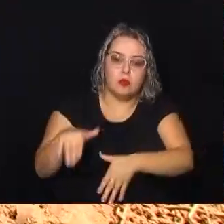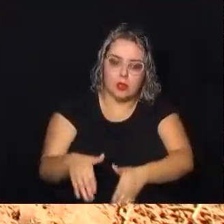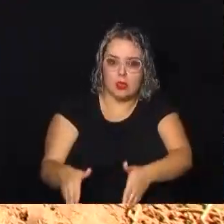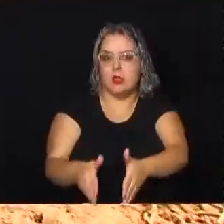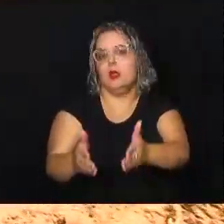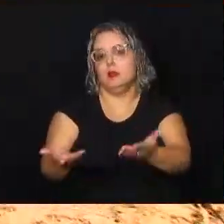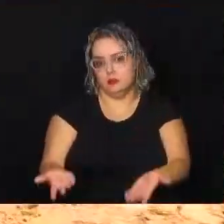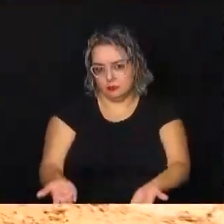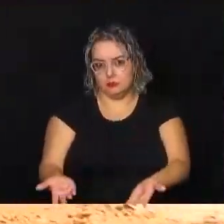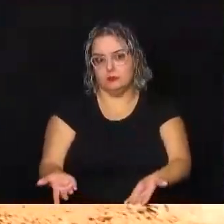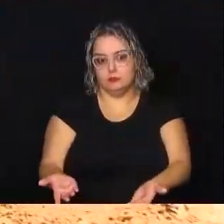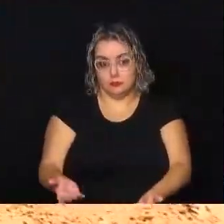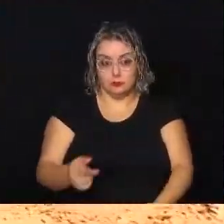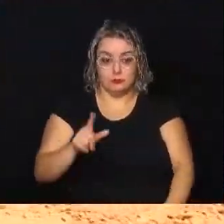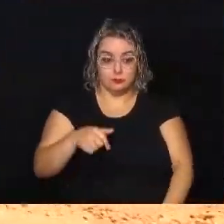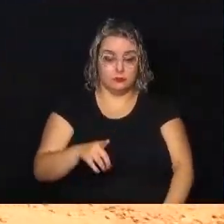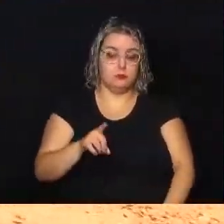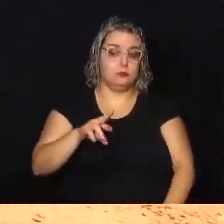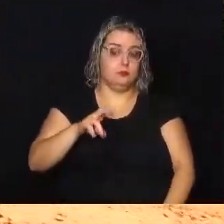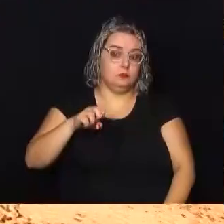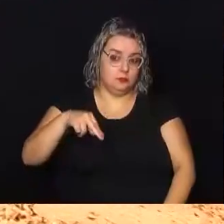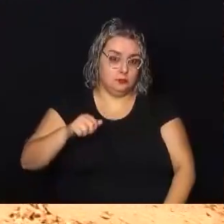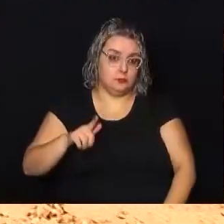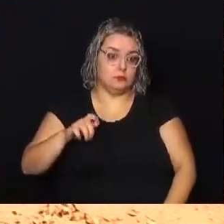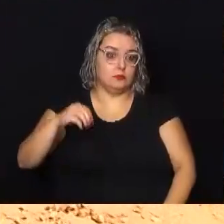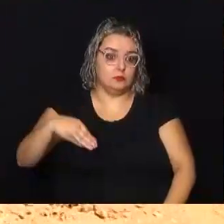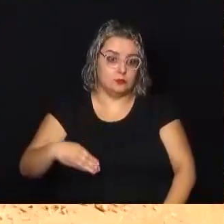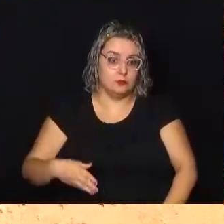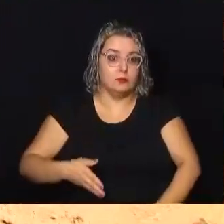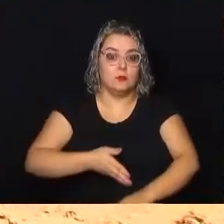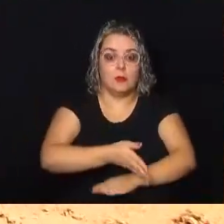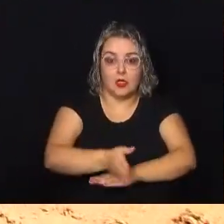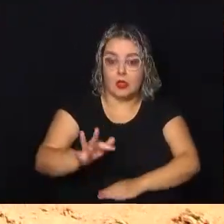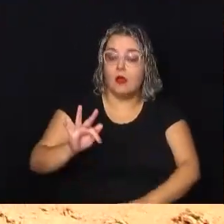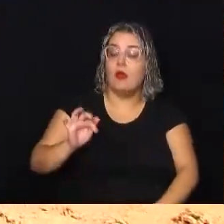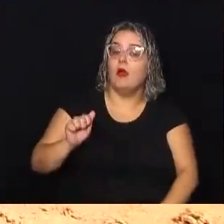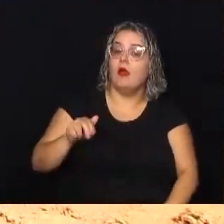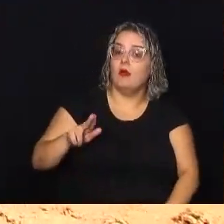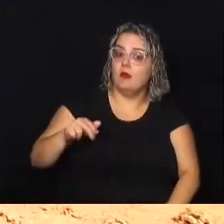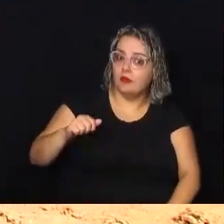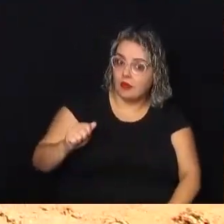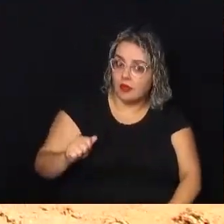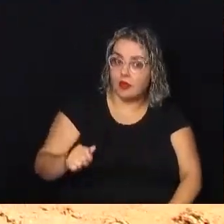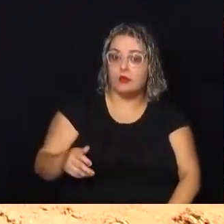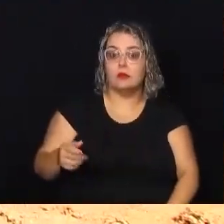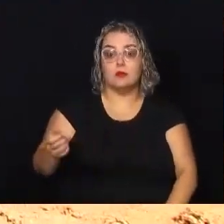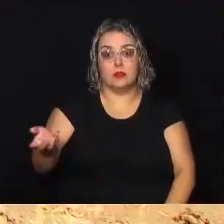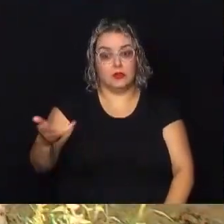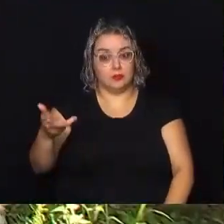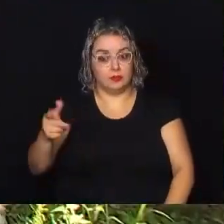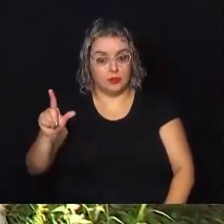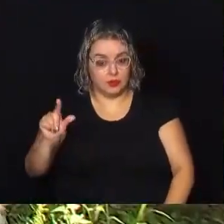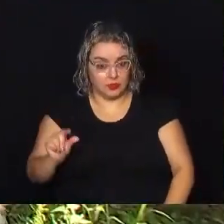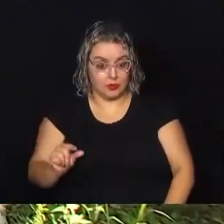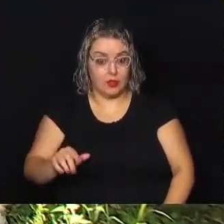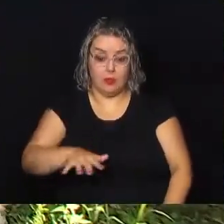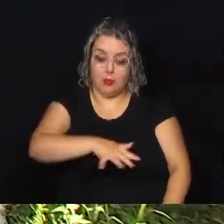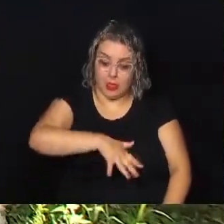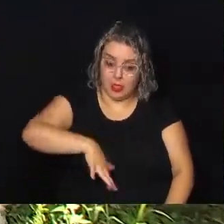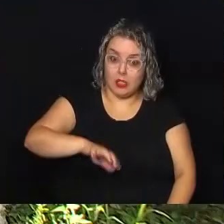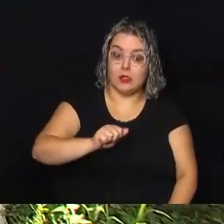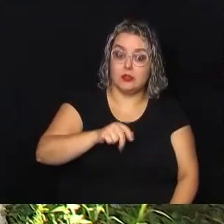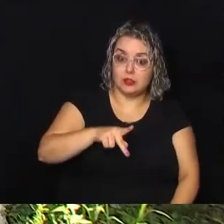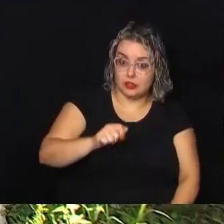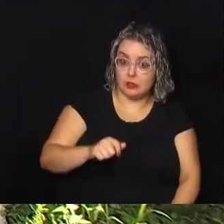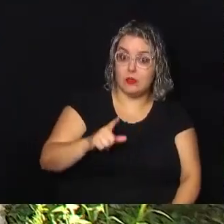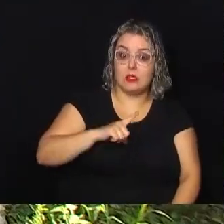Então vai ser feito toda essa questão da drenagem, vai ter passagem de fauna, vai ter redutor de velocidade, porque é uma área de APA, então nós temos